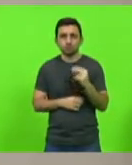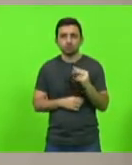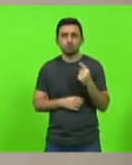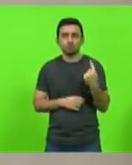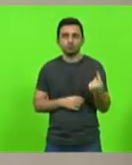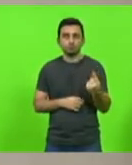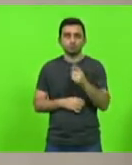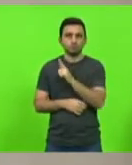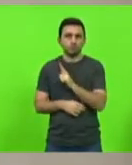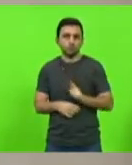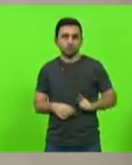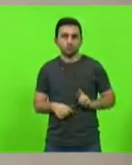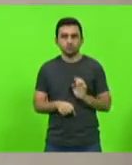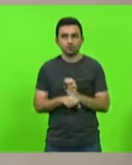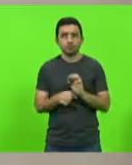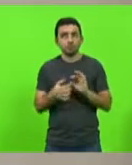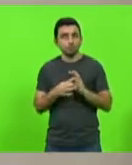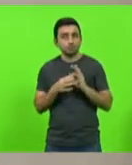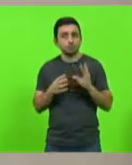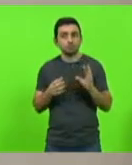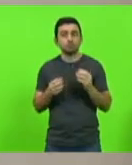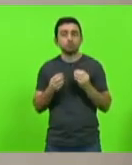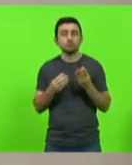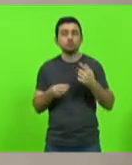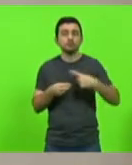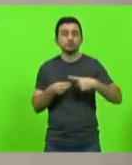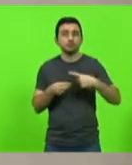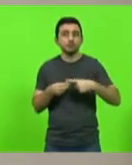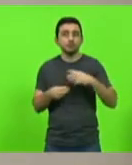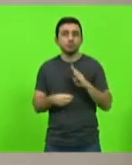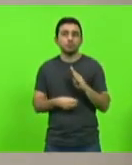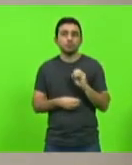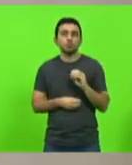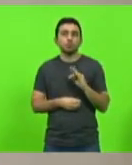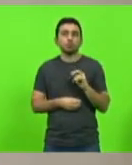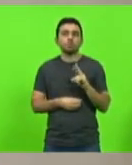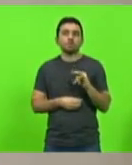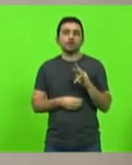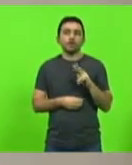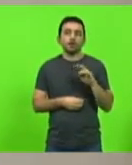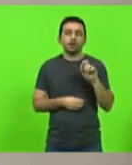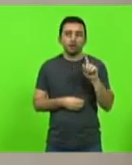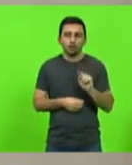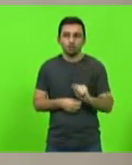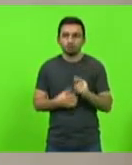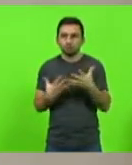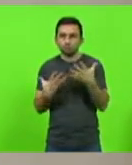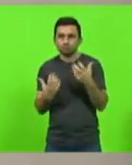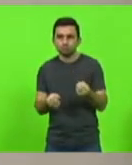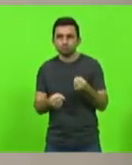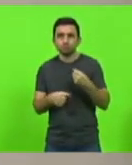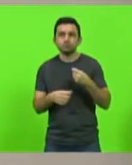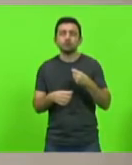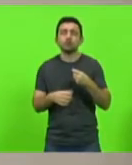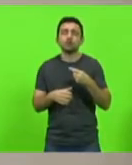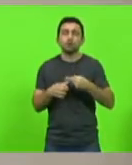autor governo do Estado, autoriza a sessão de imóvel no município de Botuverá, pareceres favoráveis das comissões,